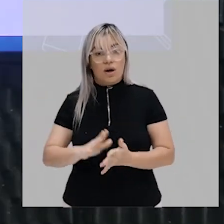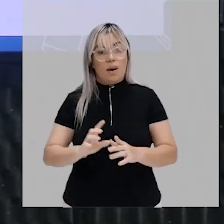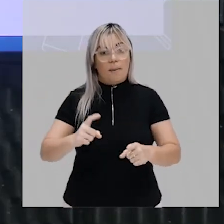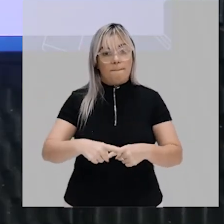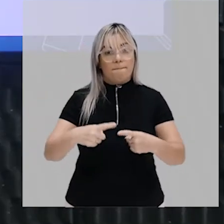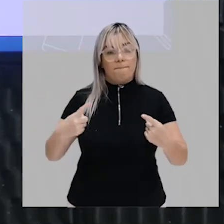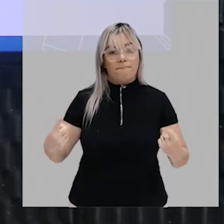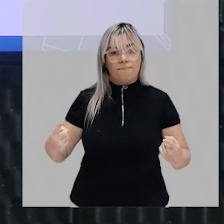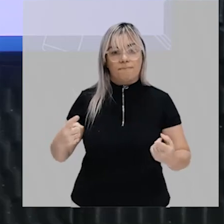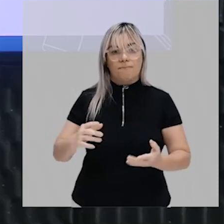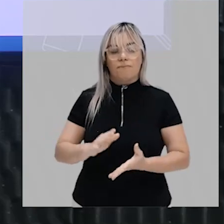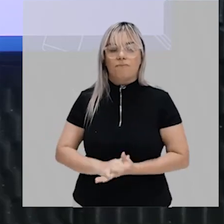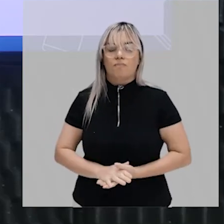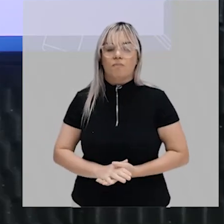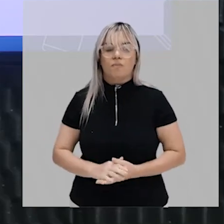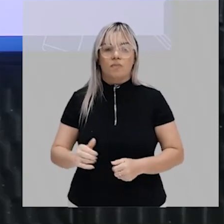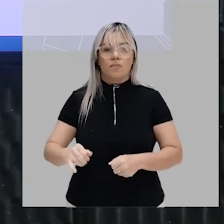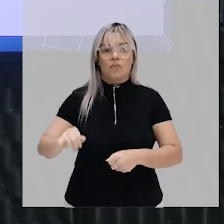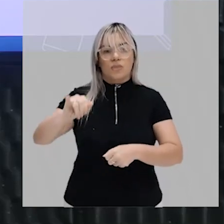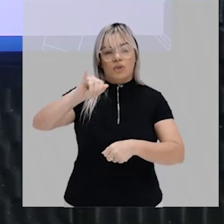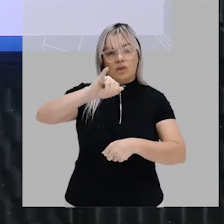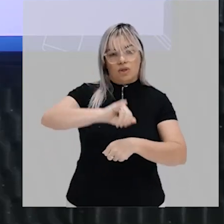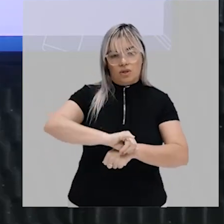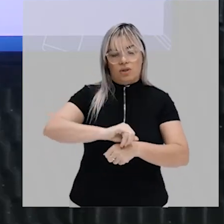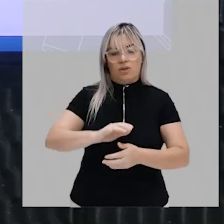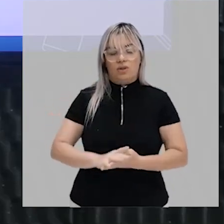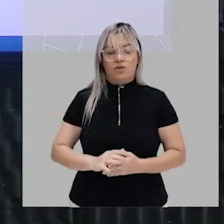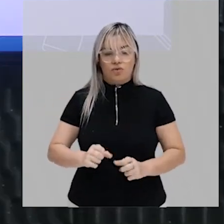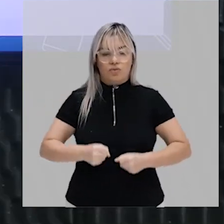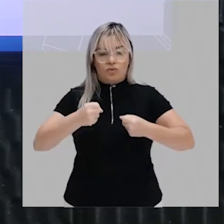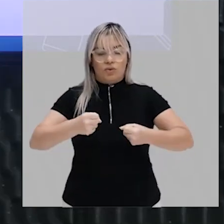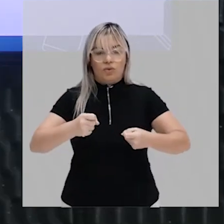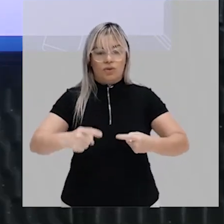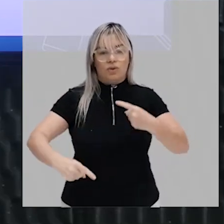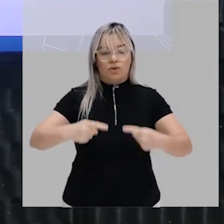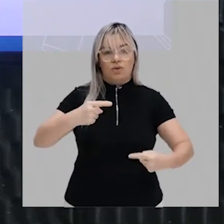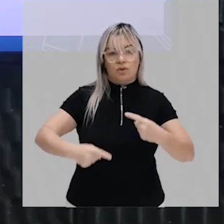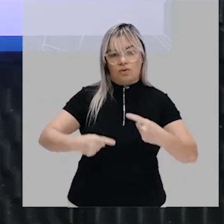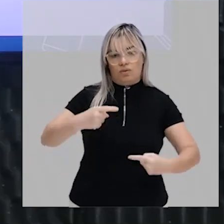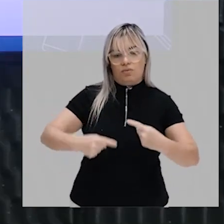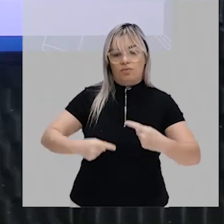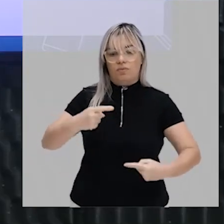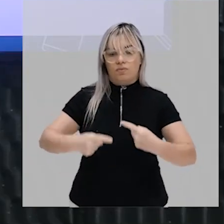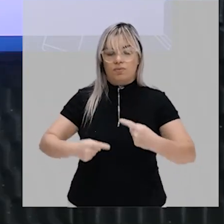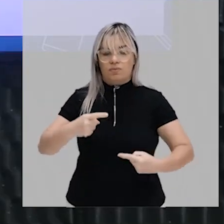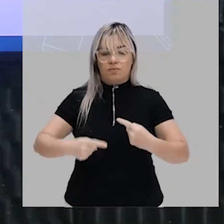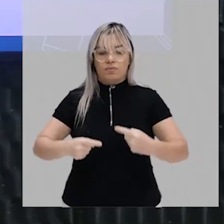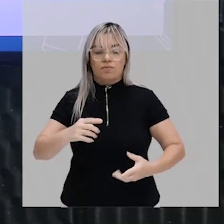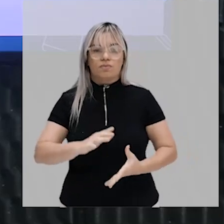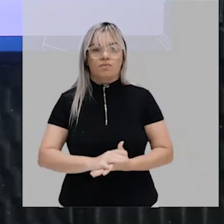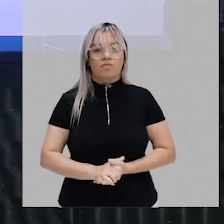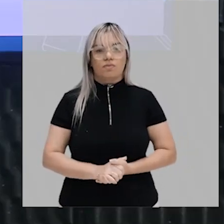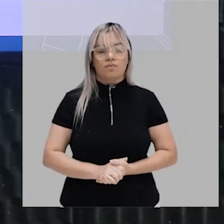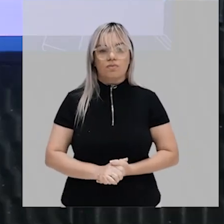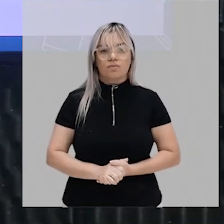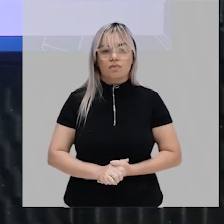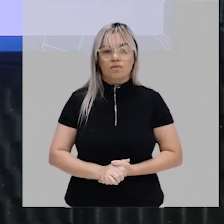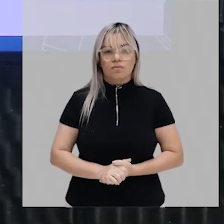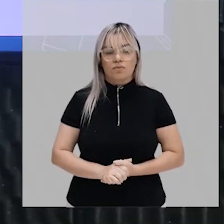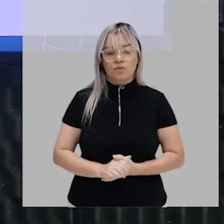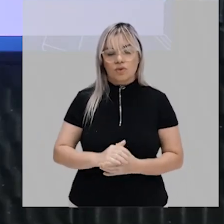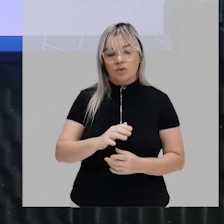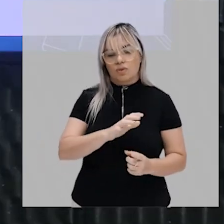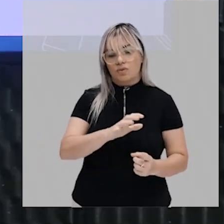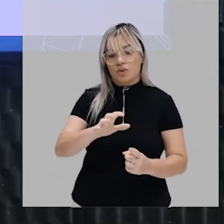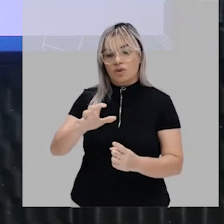isso que a gente define capital como sede do poder político essas fronteiras são monitoradas com a finalidade